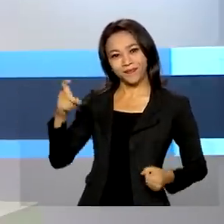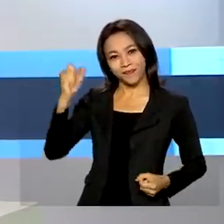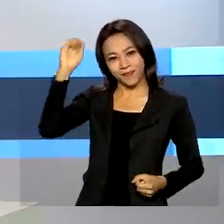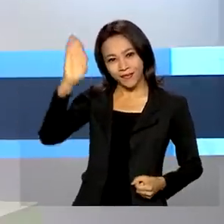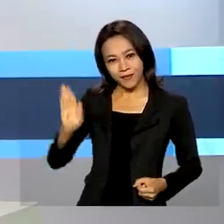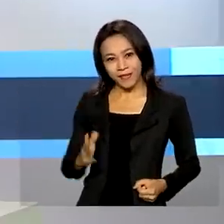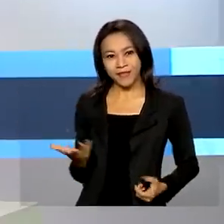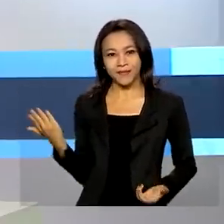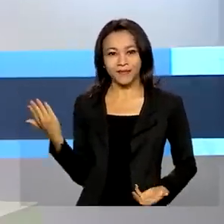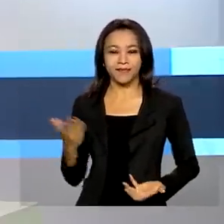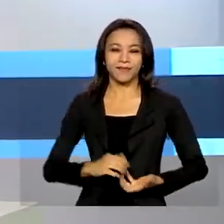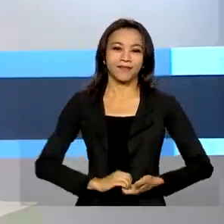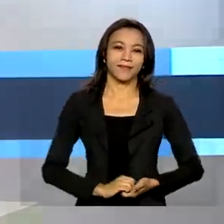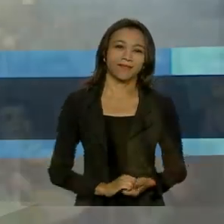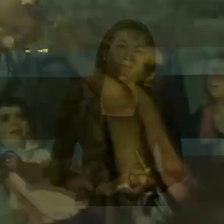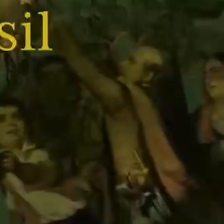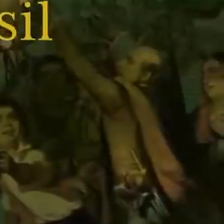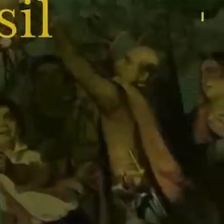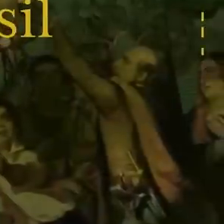independência do Brasil.